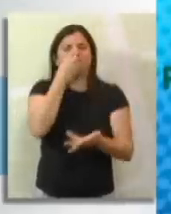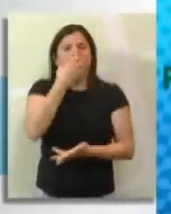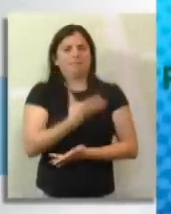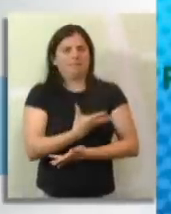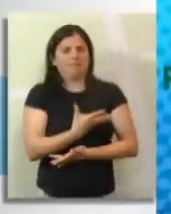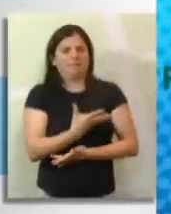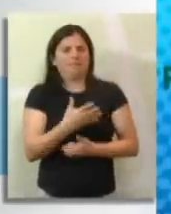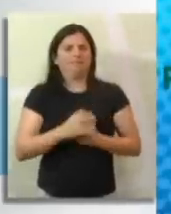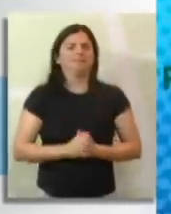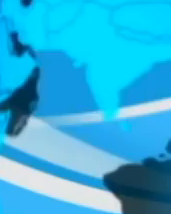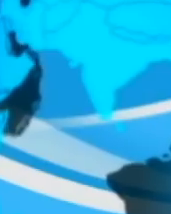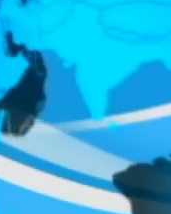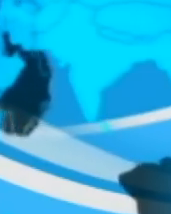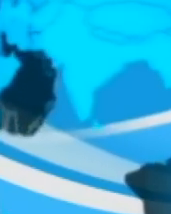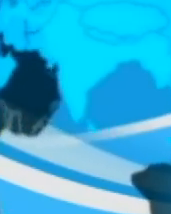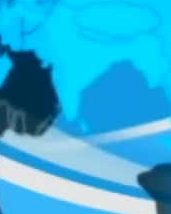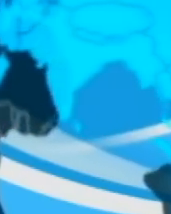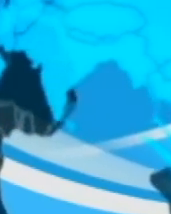o conteúdo. Vamos lá?